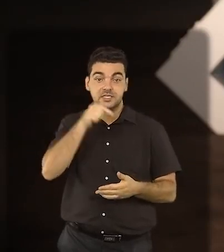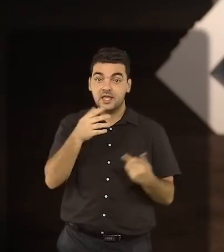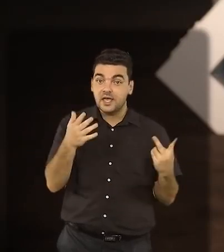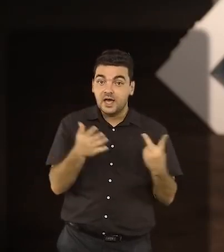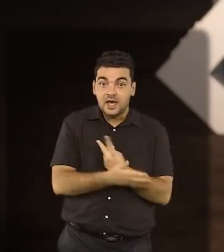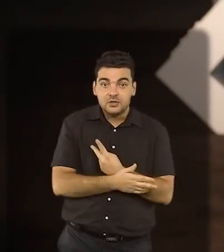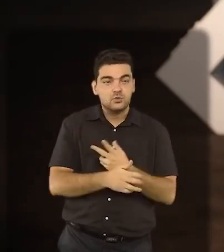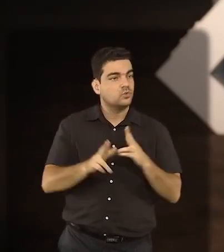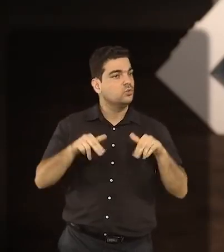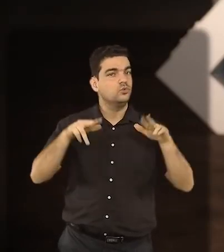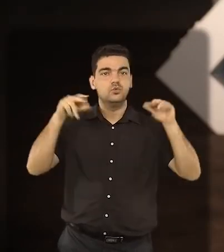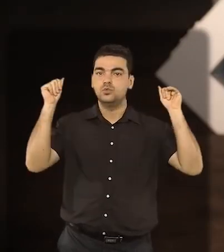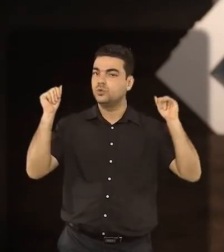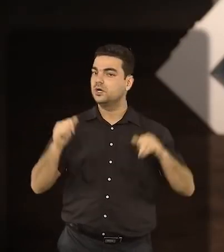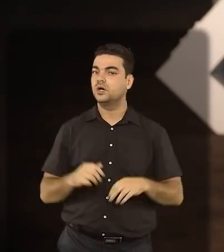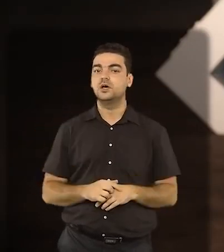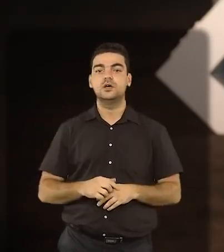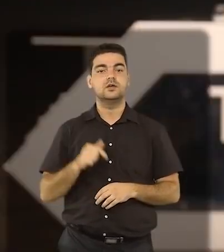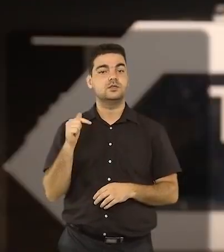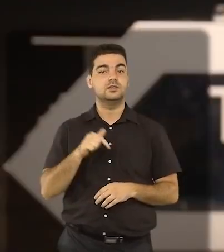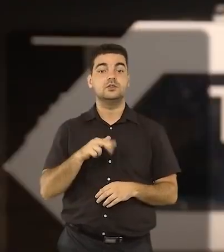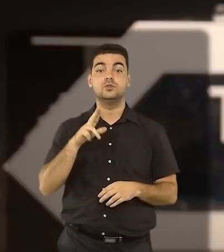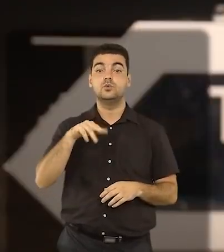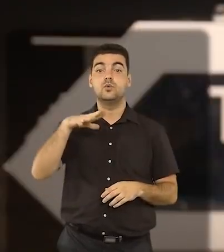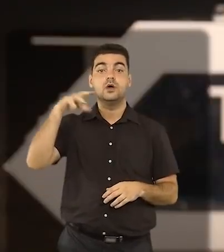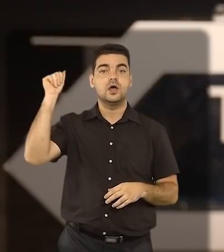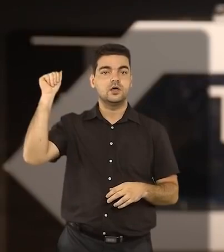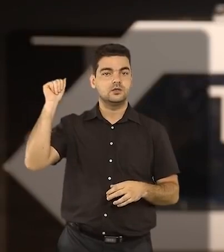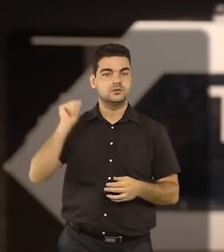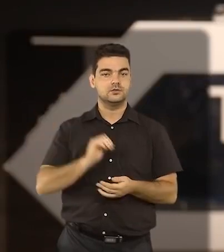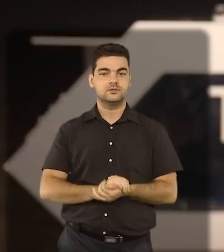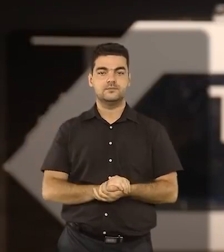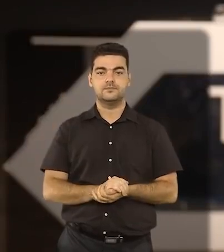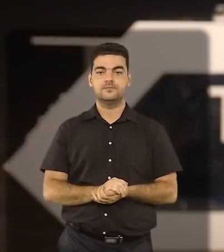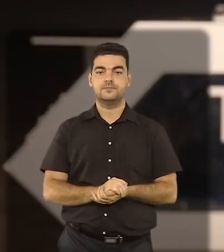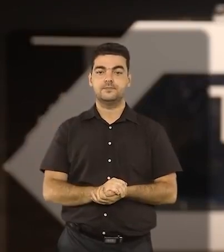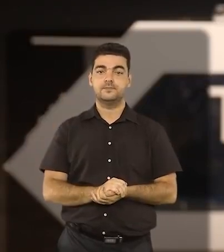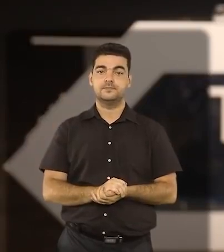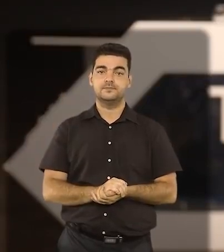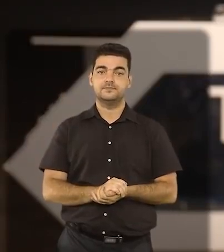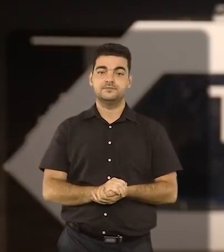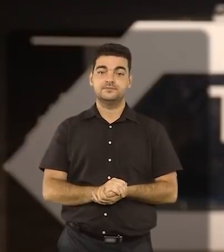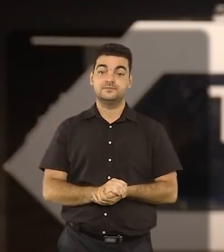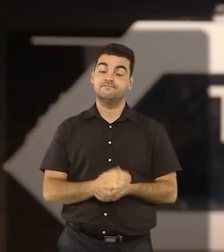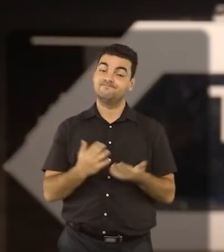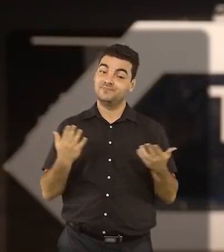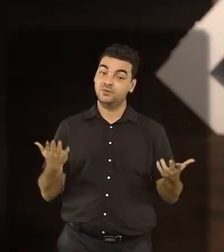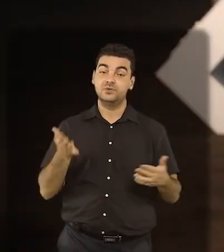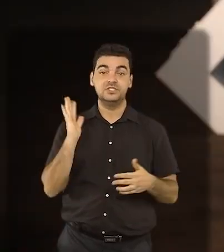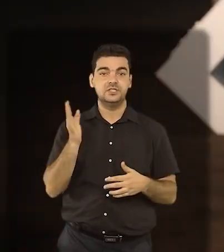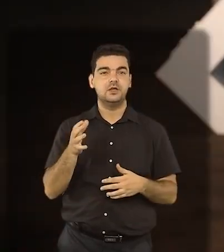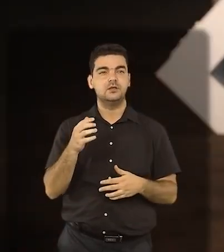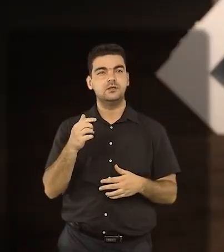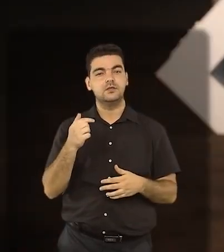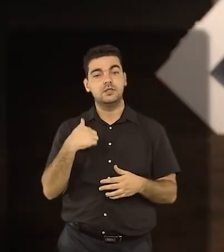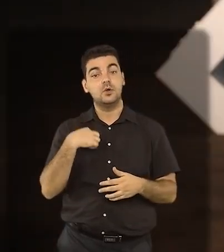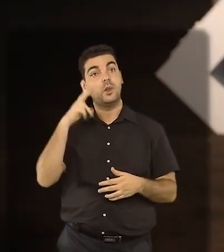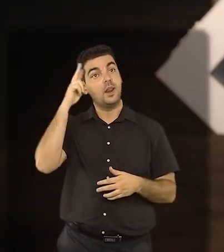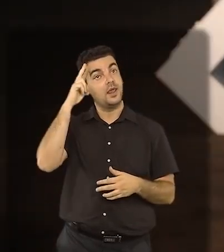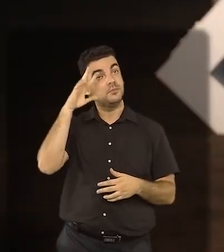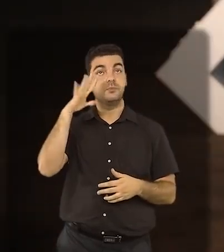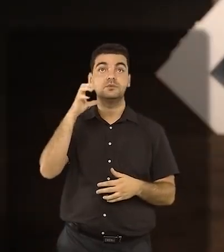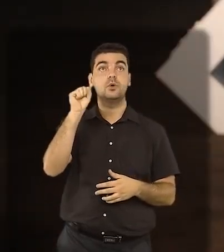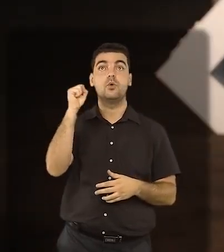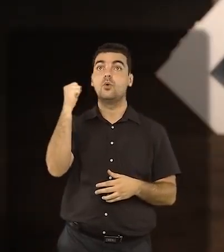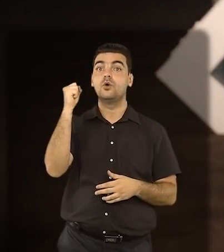detectou problema nas urnas. Nunca. Esta é a oitava auditoria, se eu já não tiver